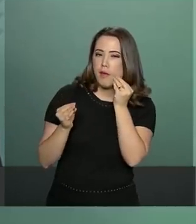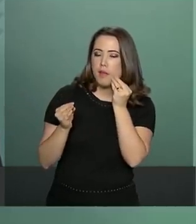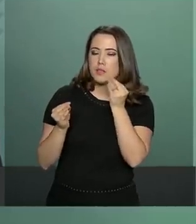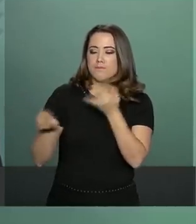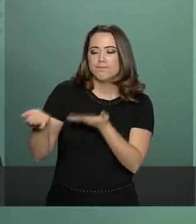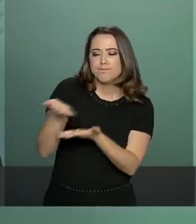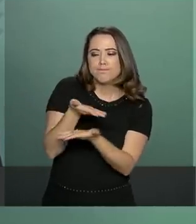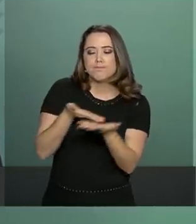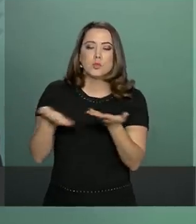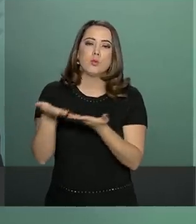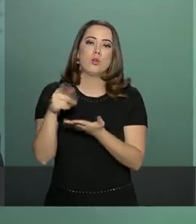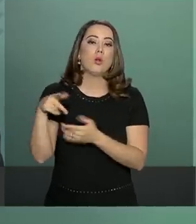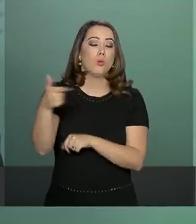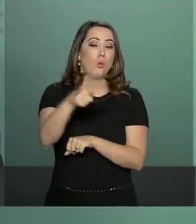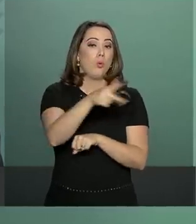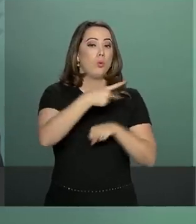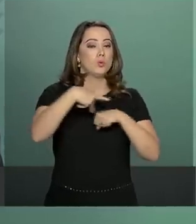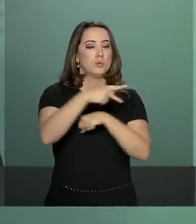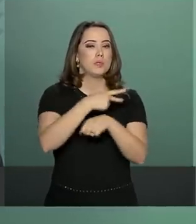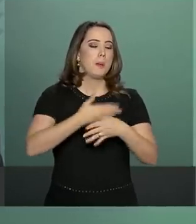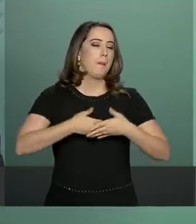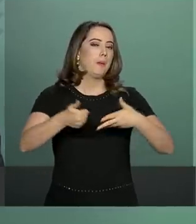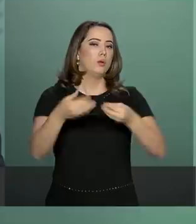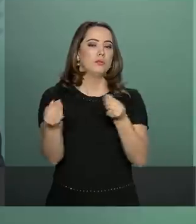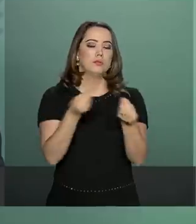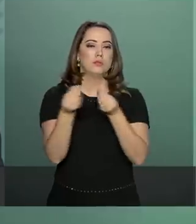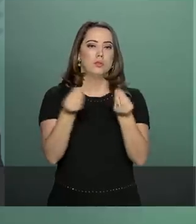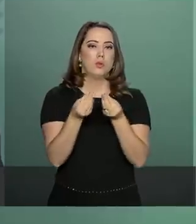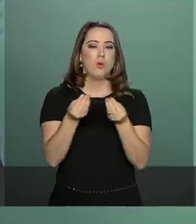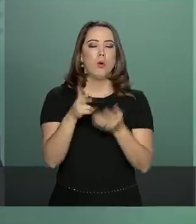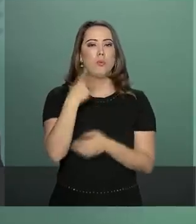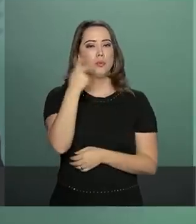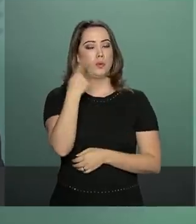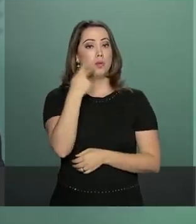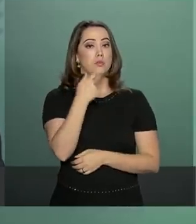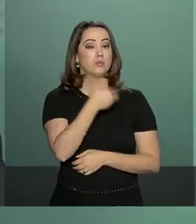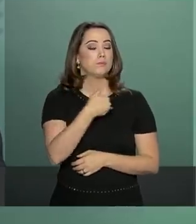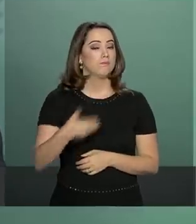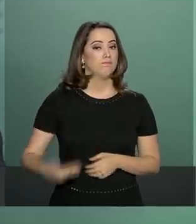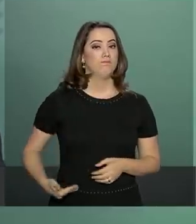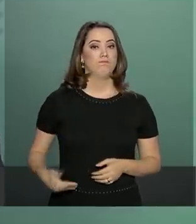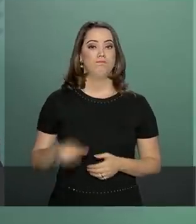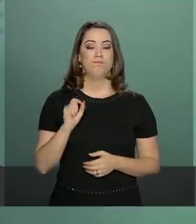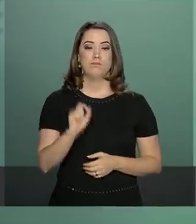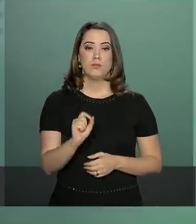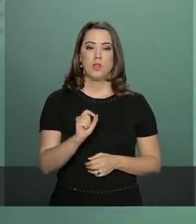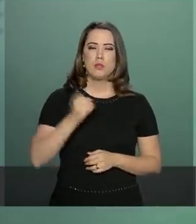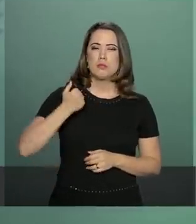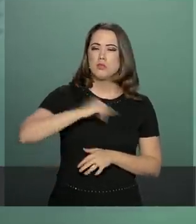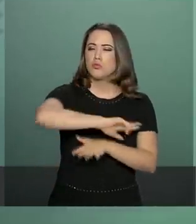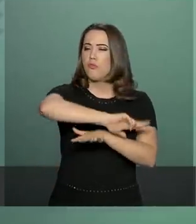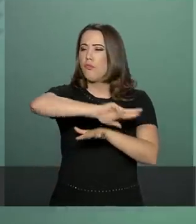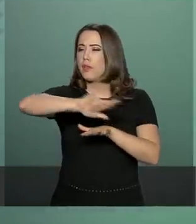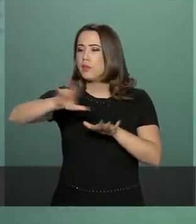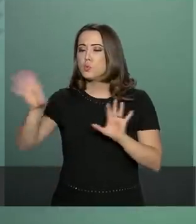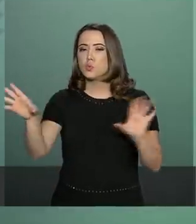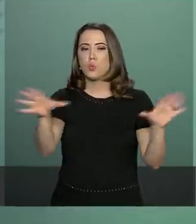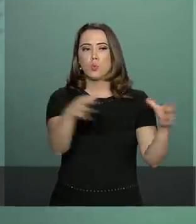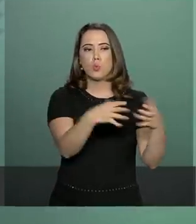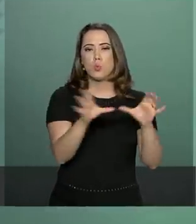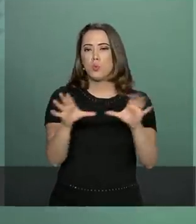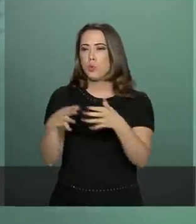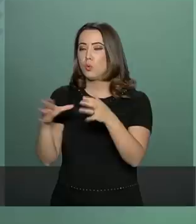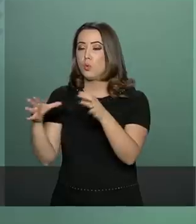as melhores práticas políticas implementação de políticas públicas nas mais diversas áreas,